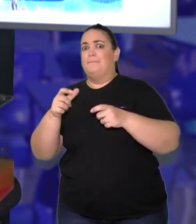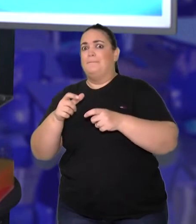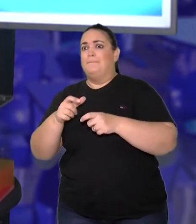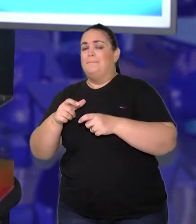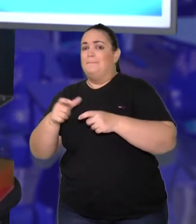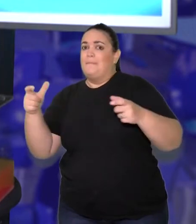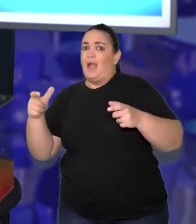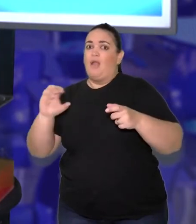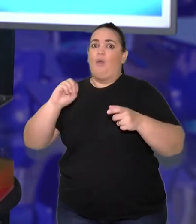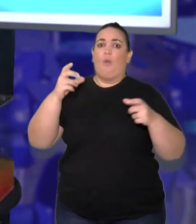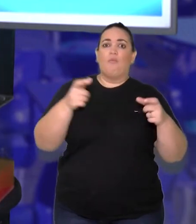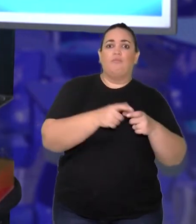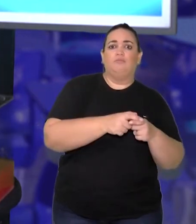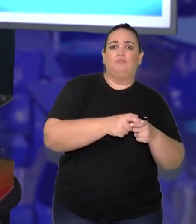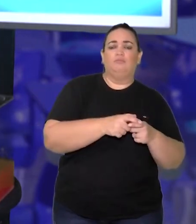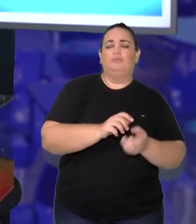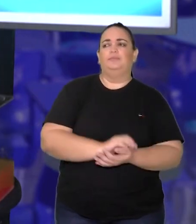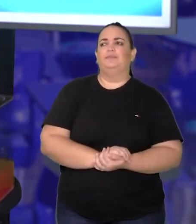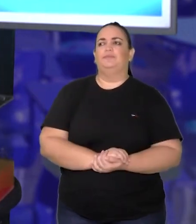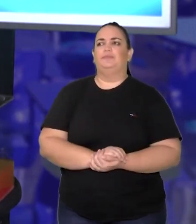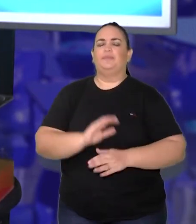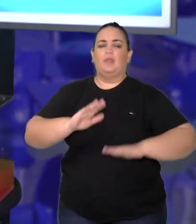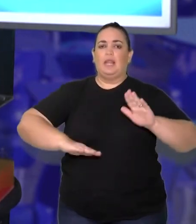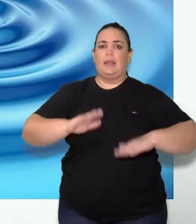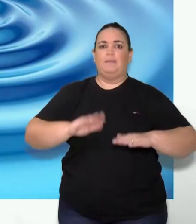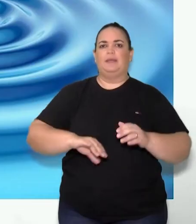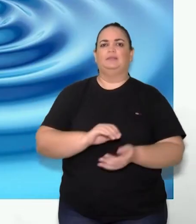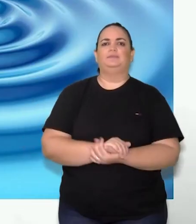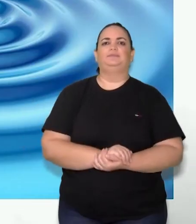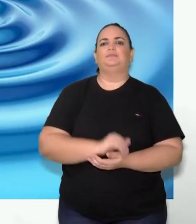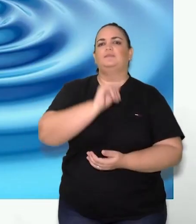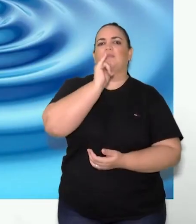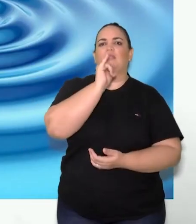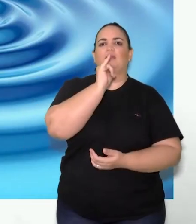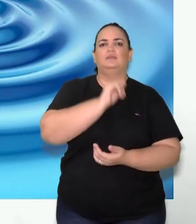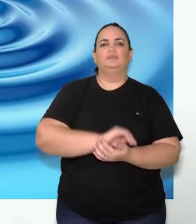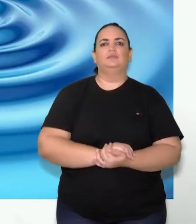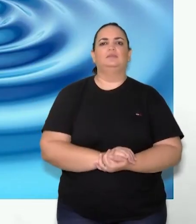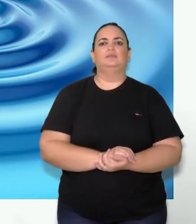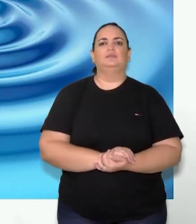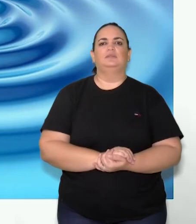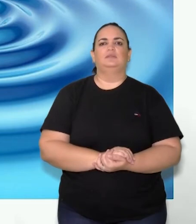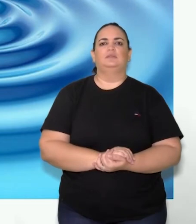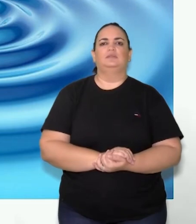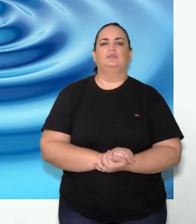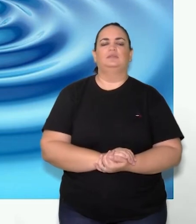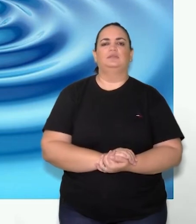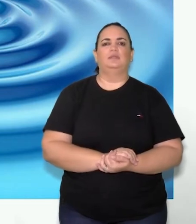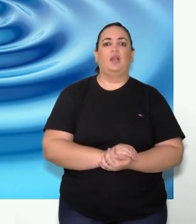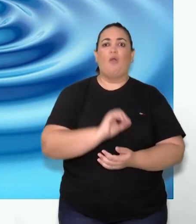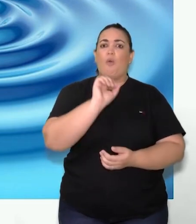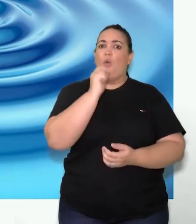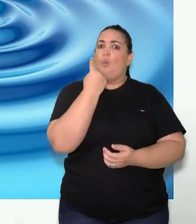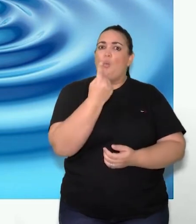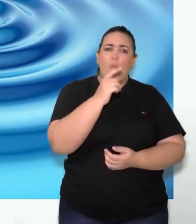tá certo? Então podemos ver aqui uma situação de deslocamento de água, né? Só um pouquinho de água, o deslocamento